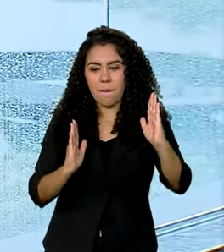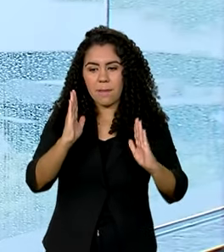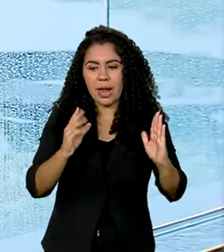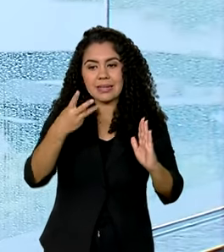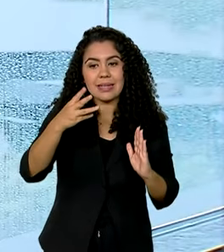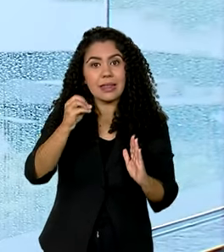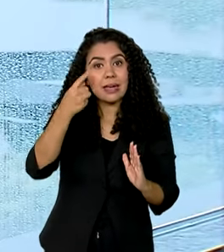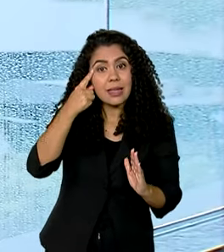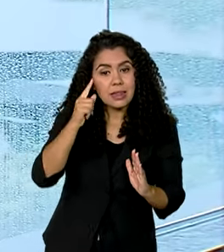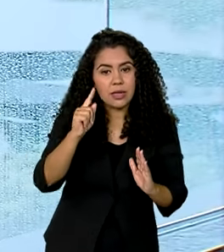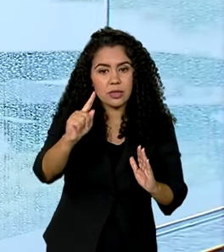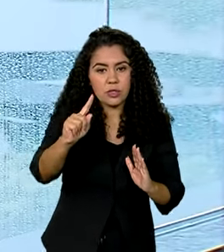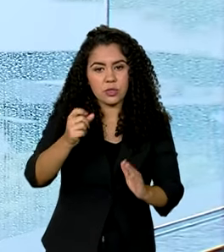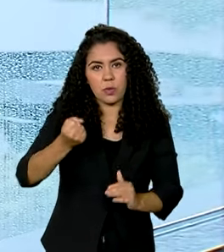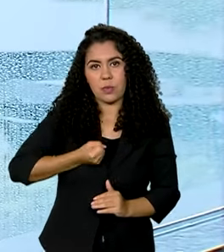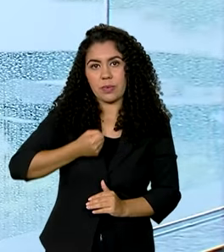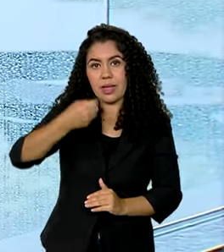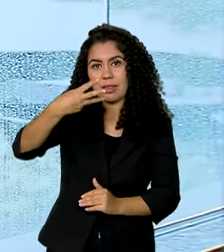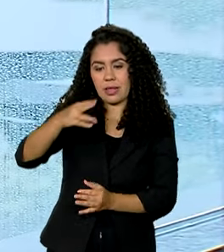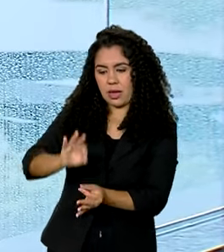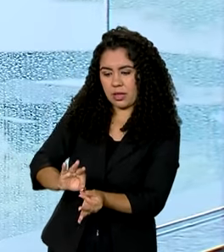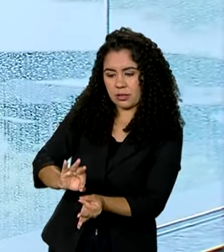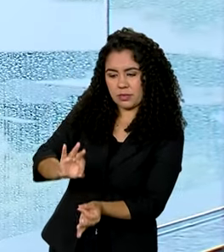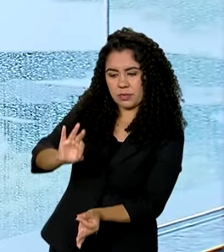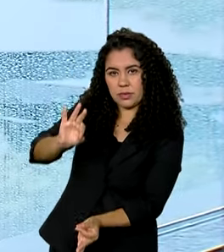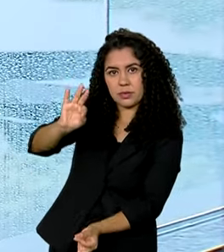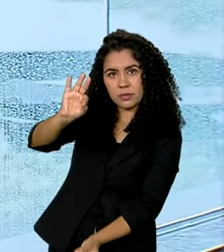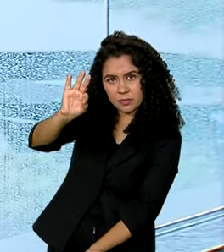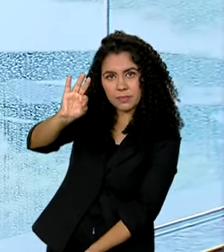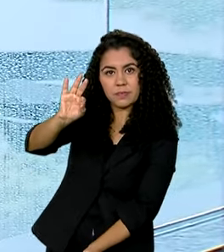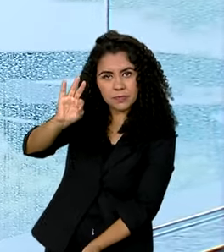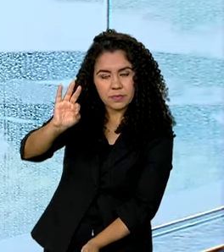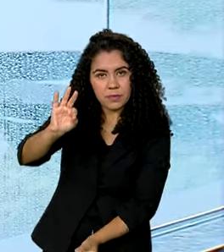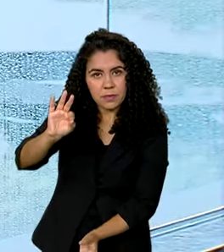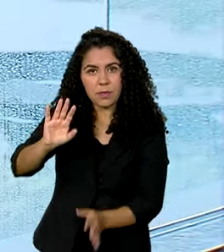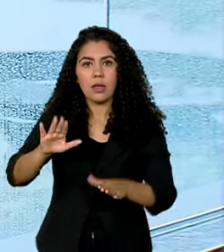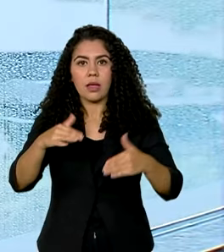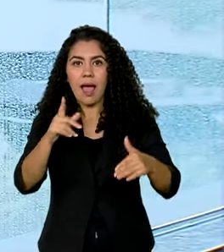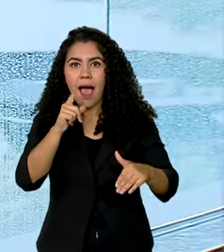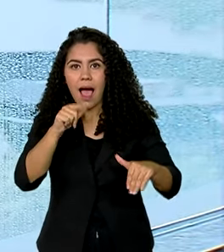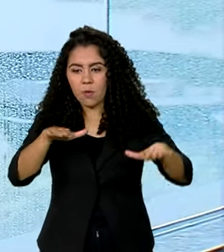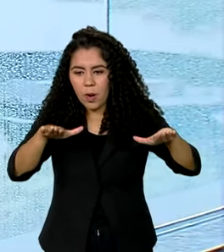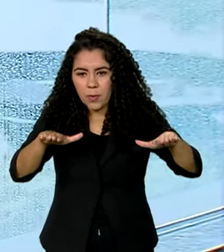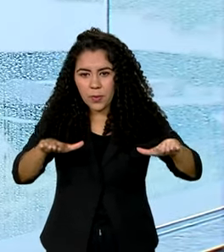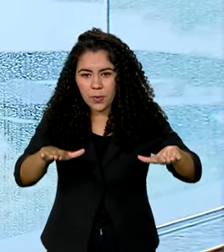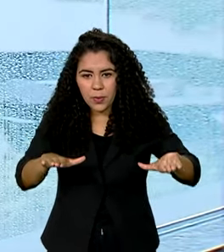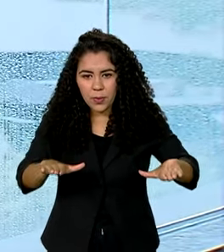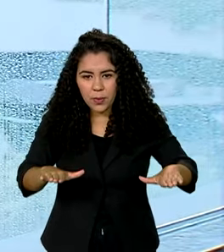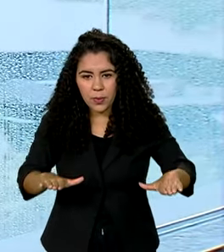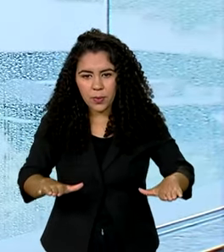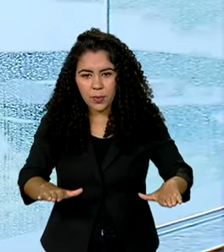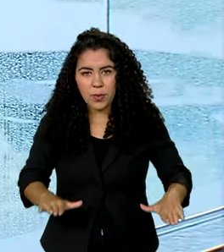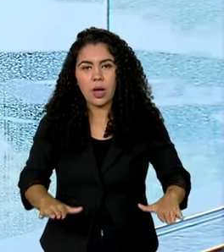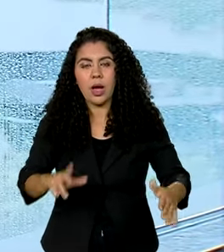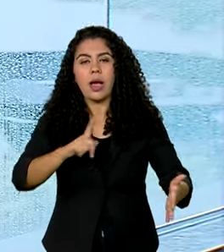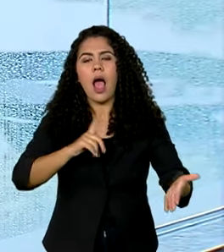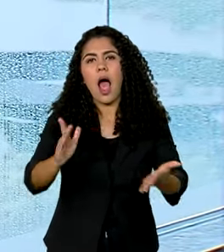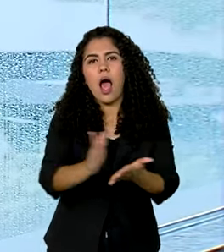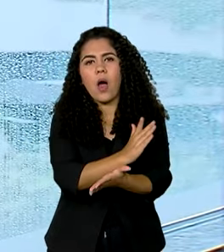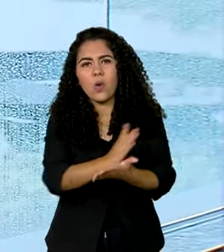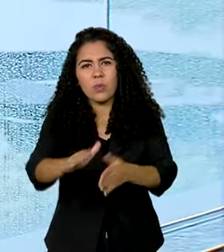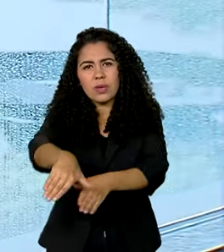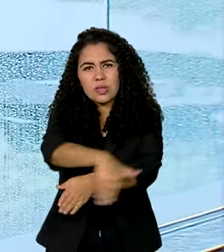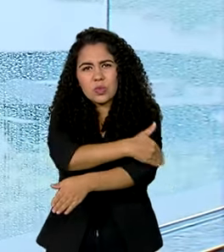abaixo dos 3 metros e 60 centímetros. Com o recuo da água, boa parte das ruas que antes estavam